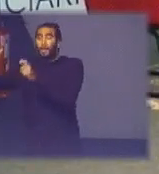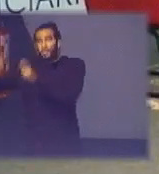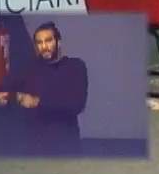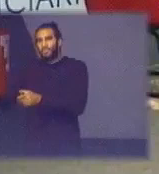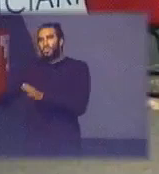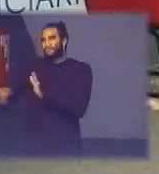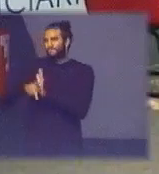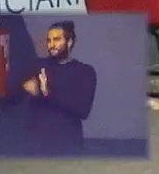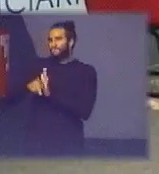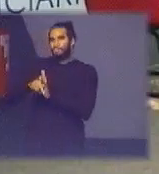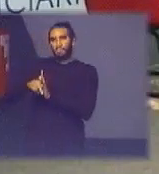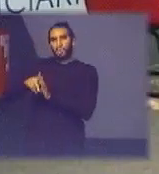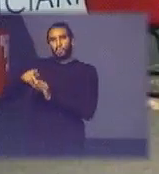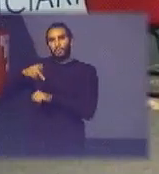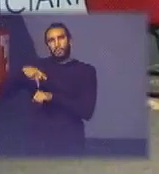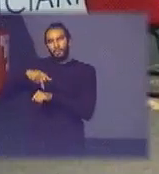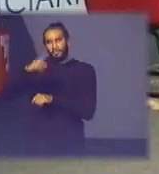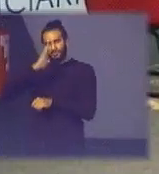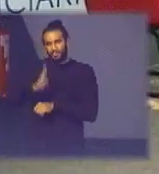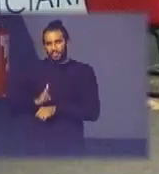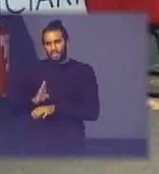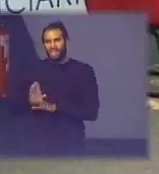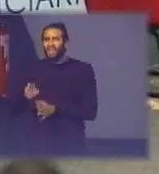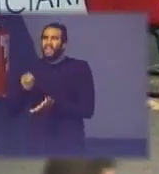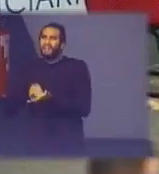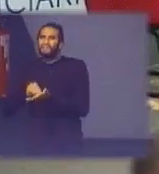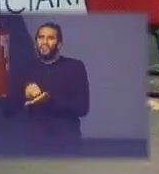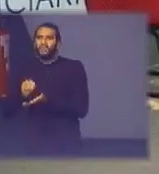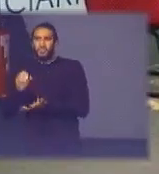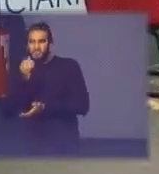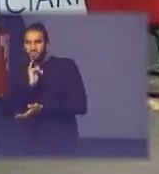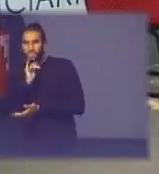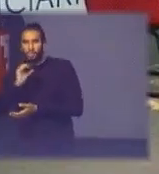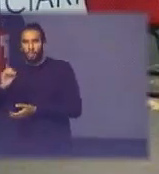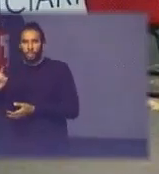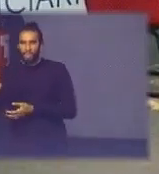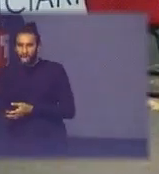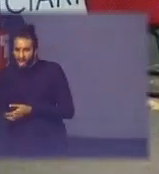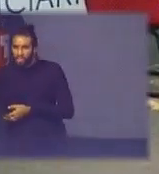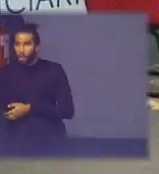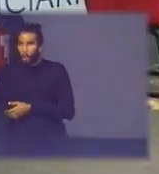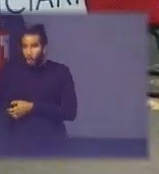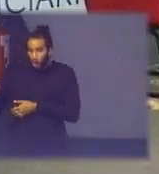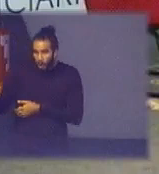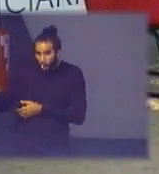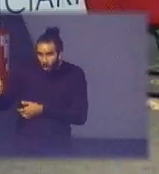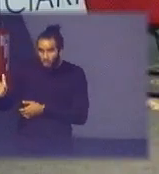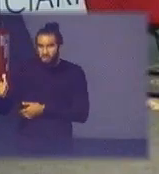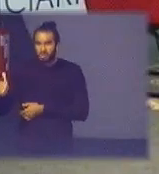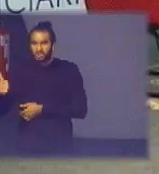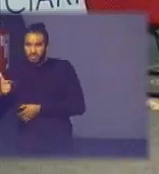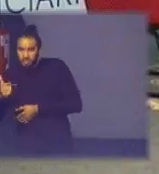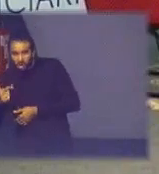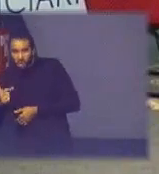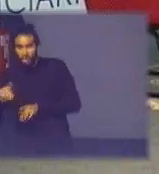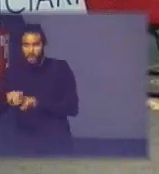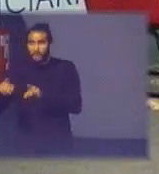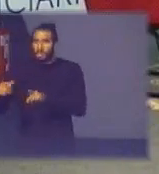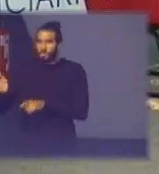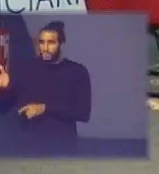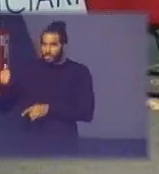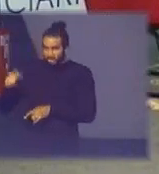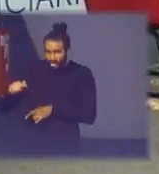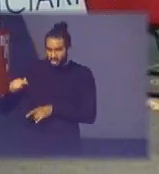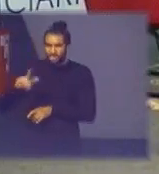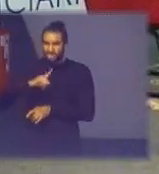falta o que? talvez um pouquinho de cada um ODS 8 11 12 que interessa essa mesa mas o 17 certamente as